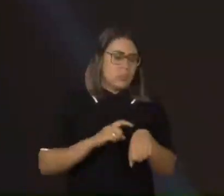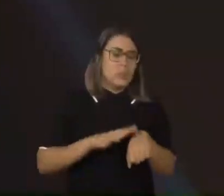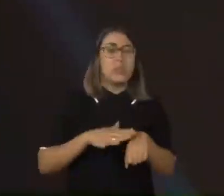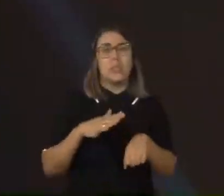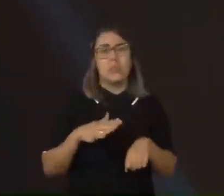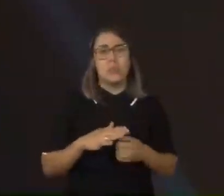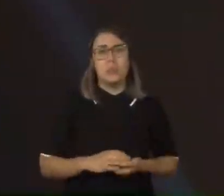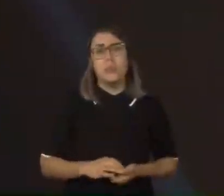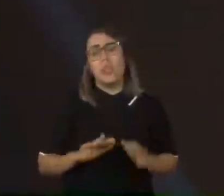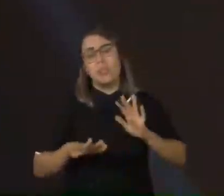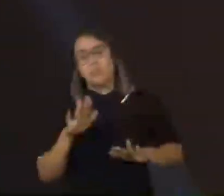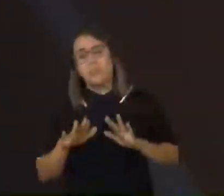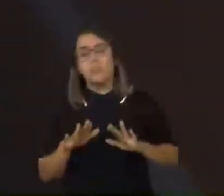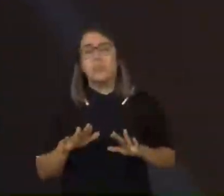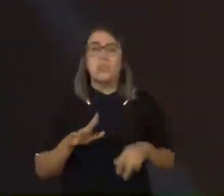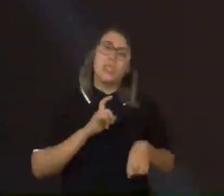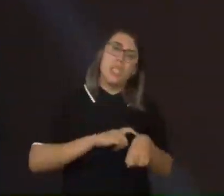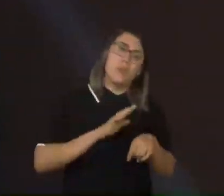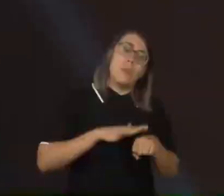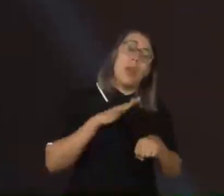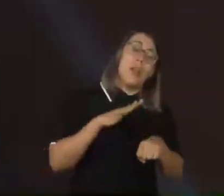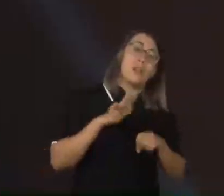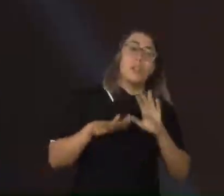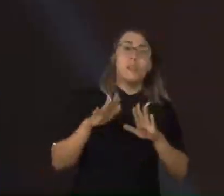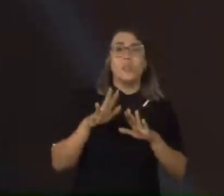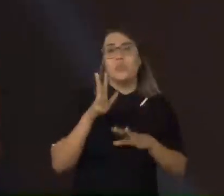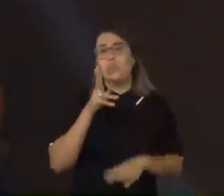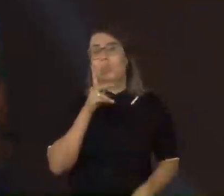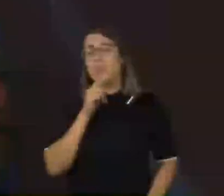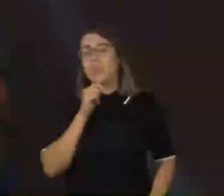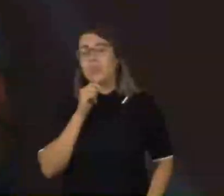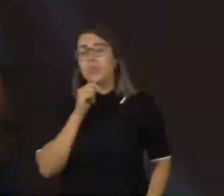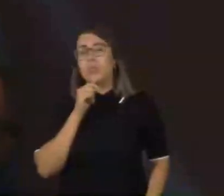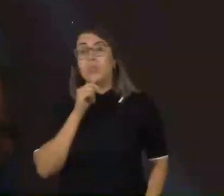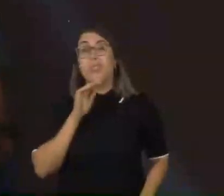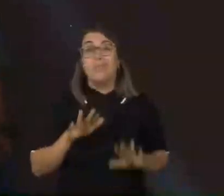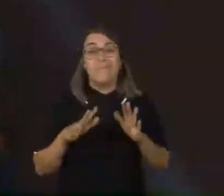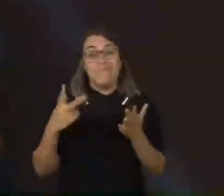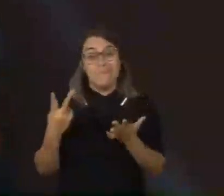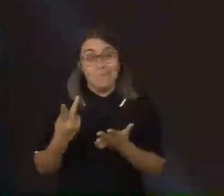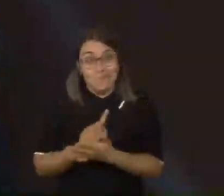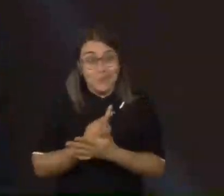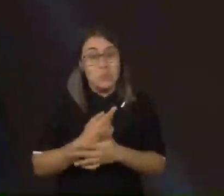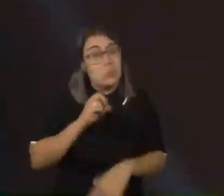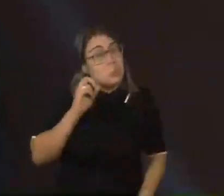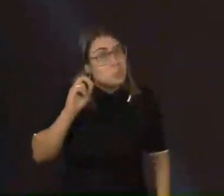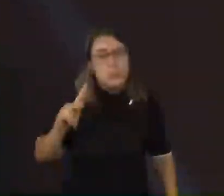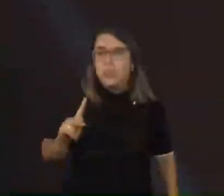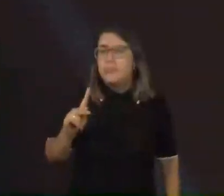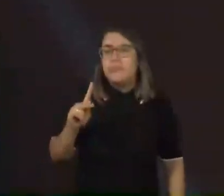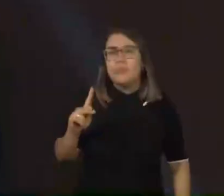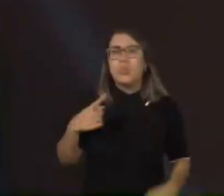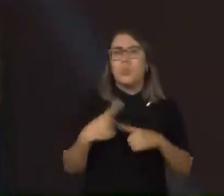Algumas vão fazer com menos tempo, outras com mais tempo, muitas não vão fazer do nosso jeito e tudo bem, porque não